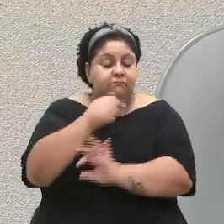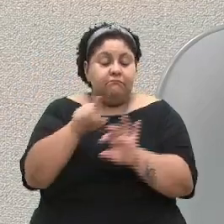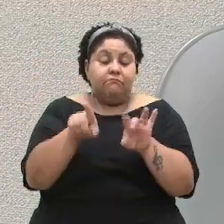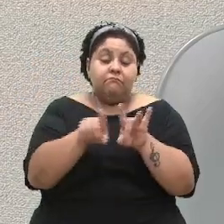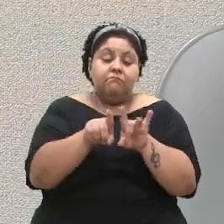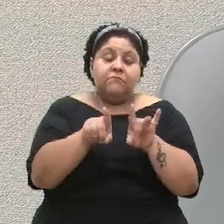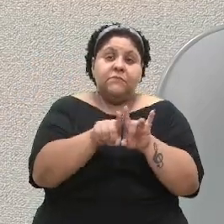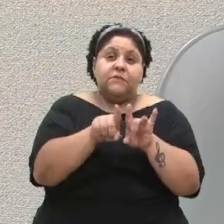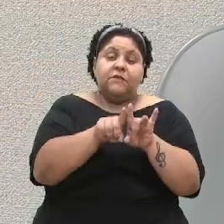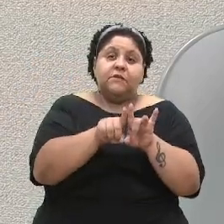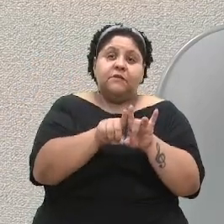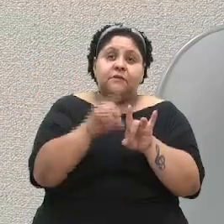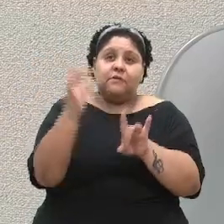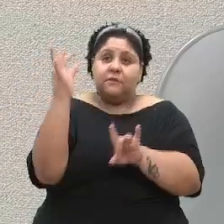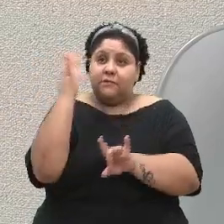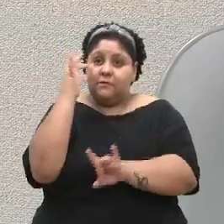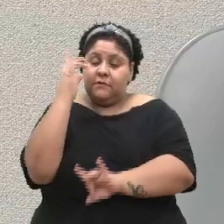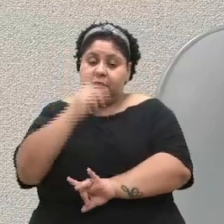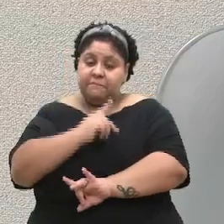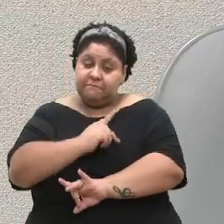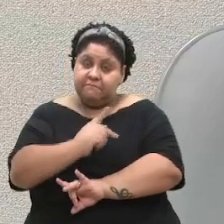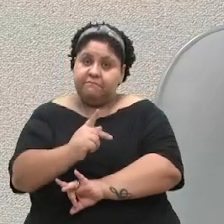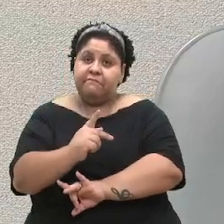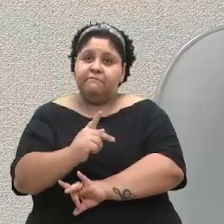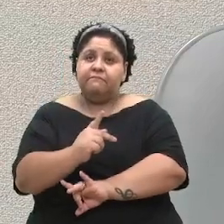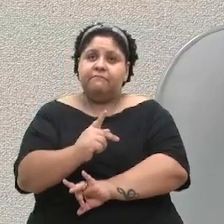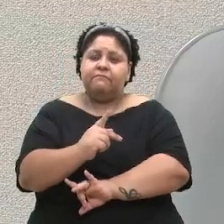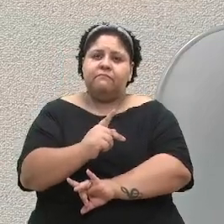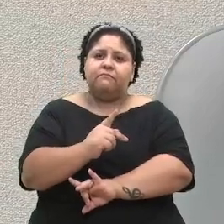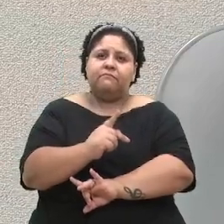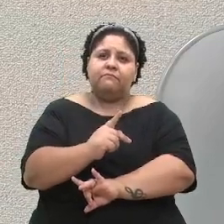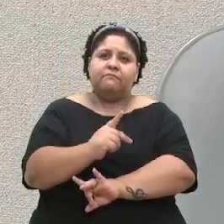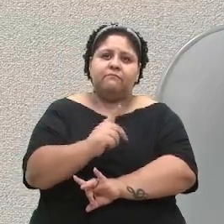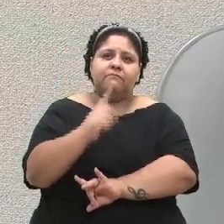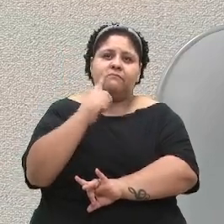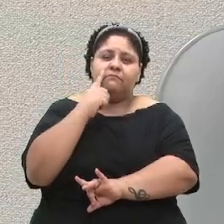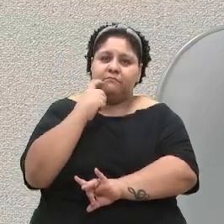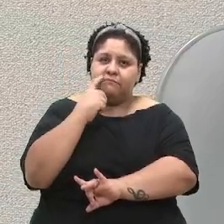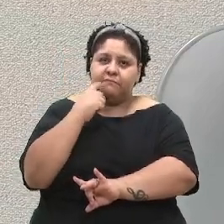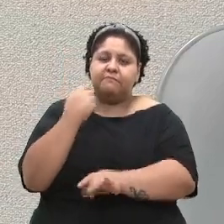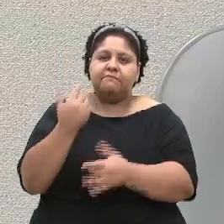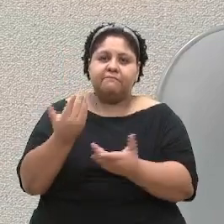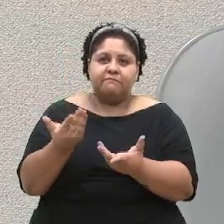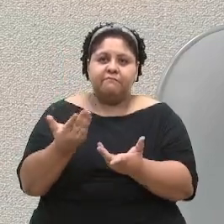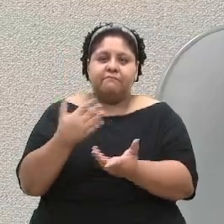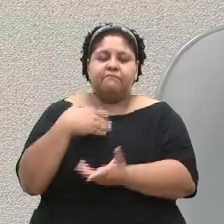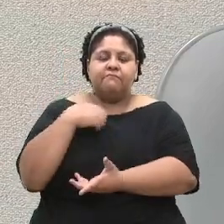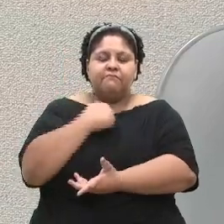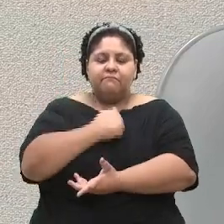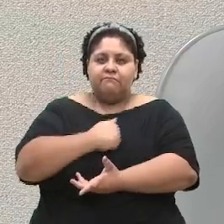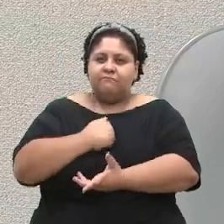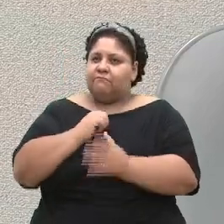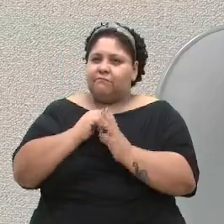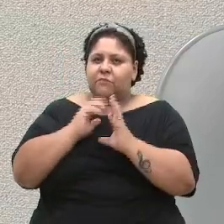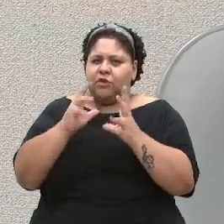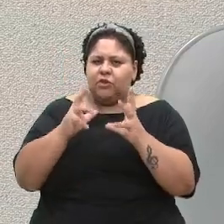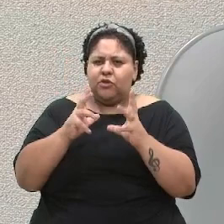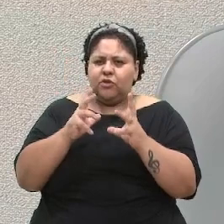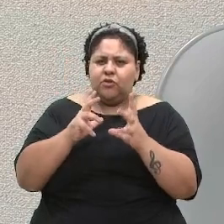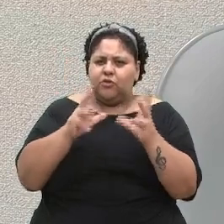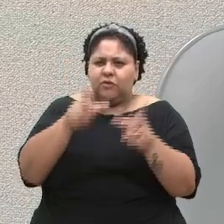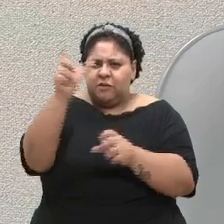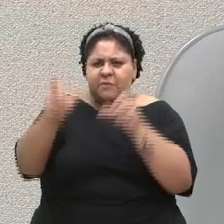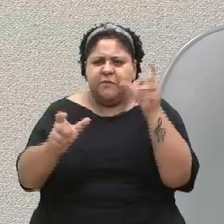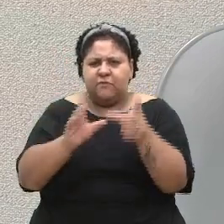teve a presença da presidente, da Rose. Então, desejo, todo mundo conhece o Daniel,